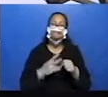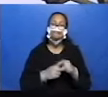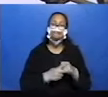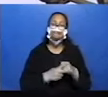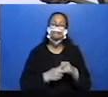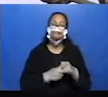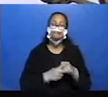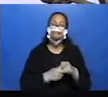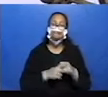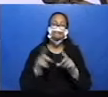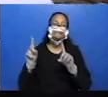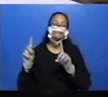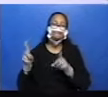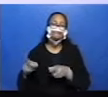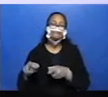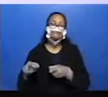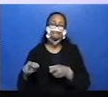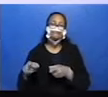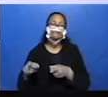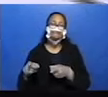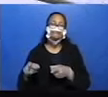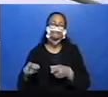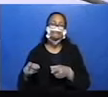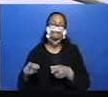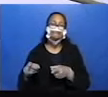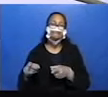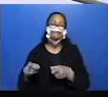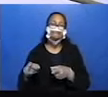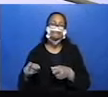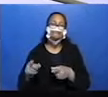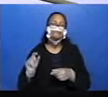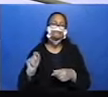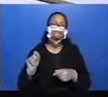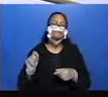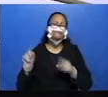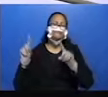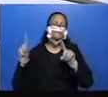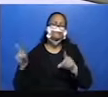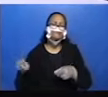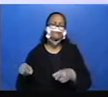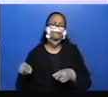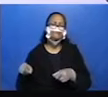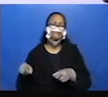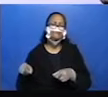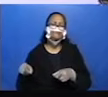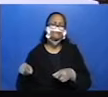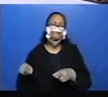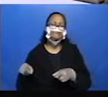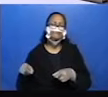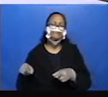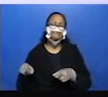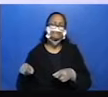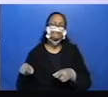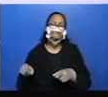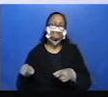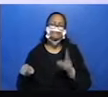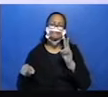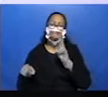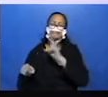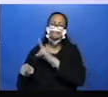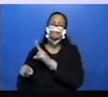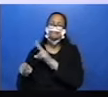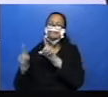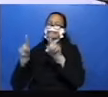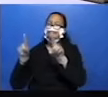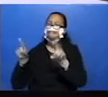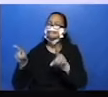está entre parênteses. Então, olha lá, entre parênteses. O que é parênteses mesmo, professora? Olha, esse sinal gráfico aqui, ó.